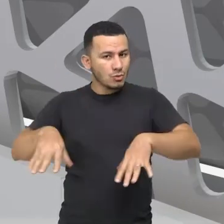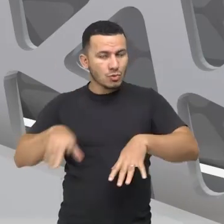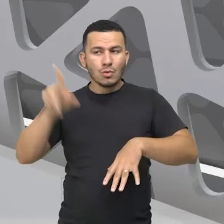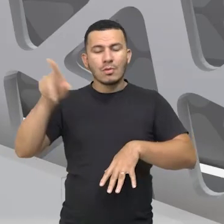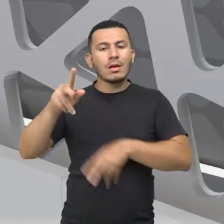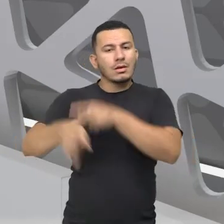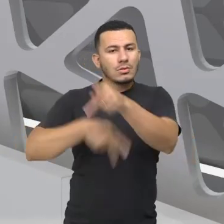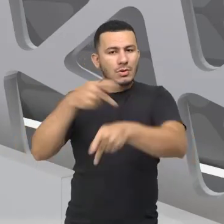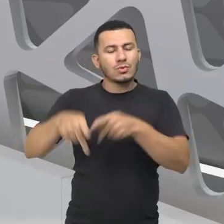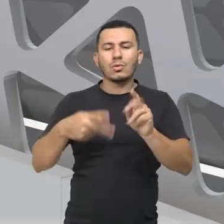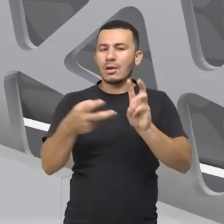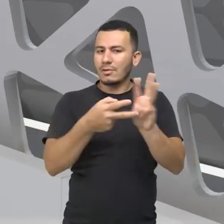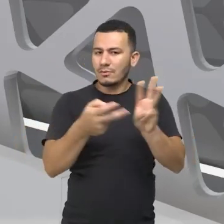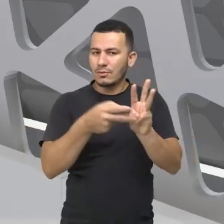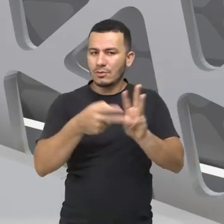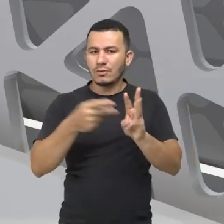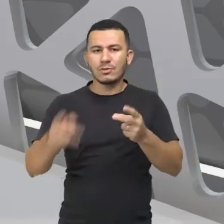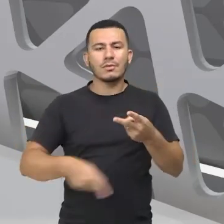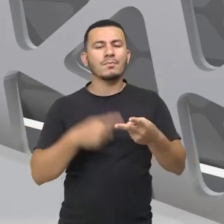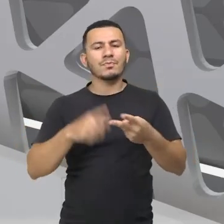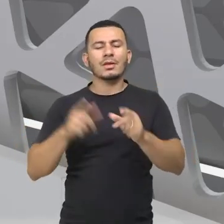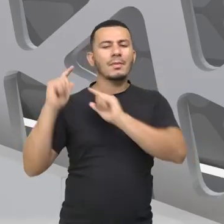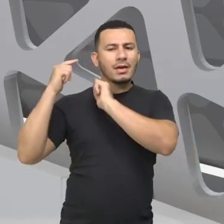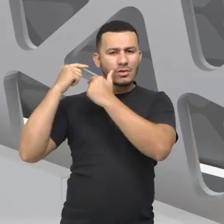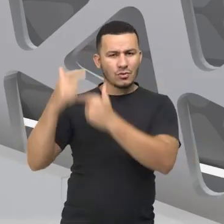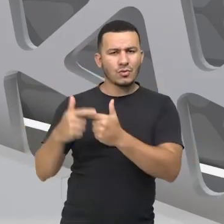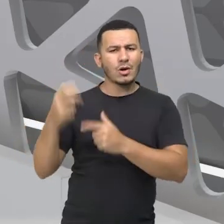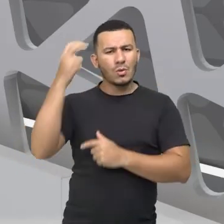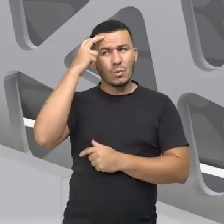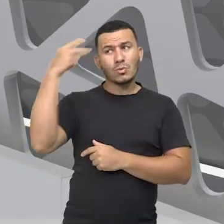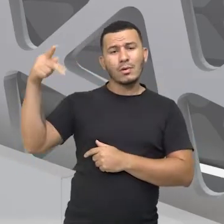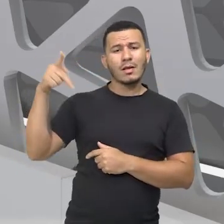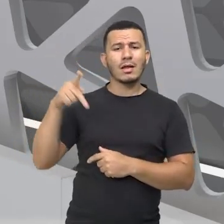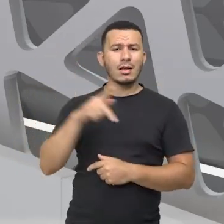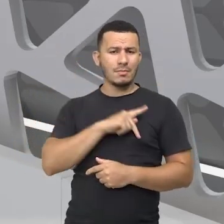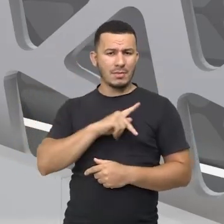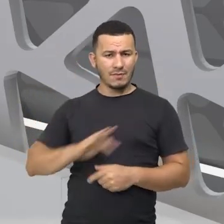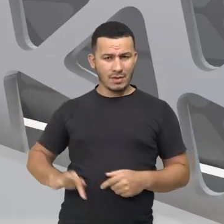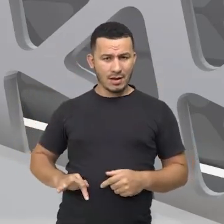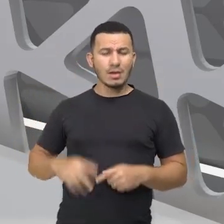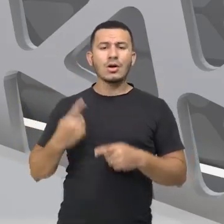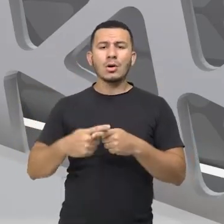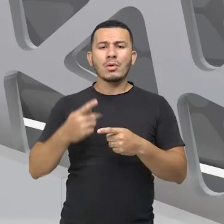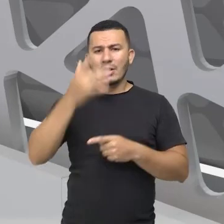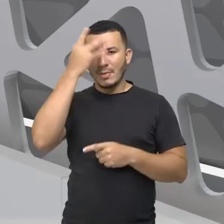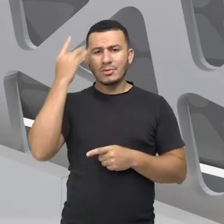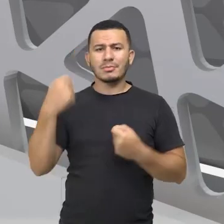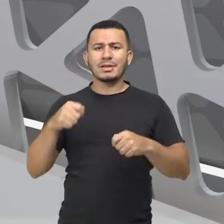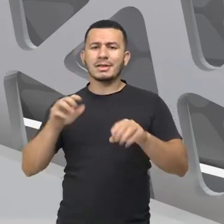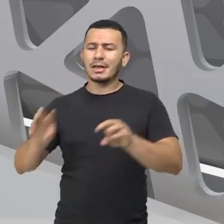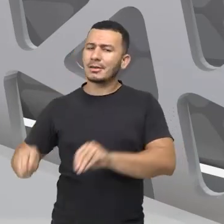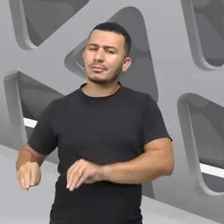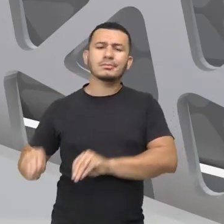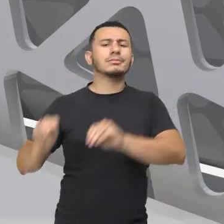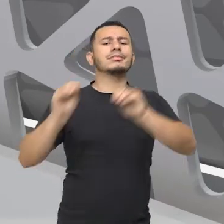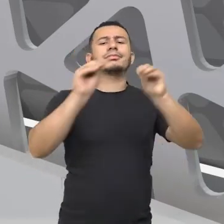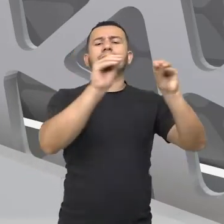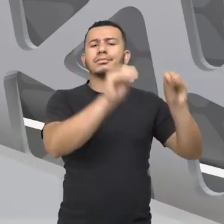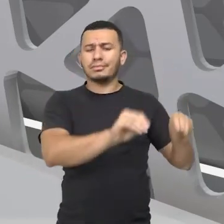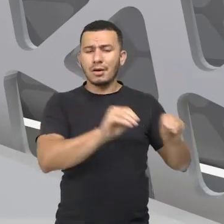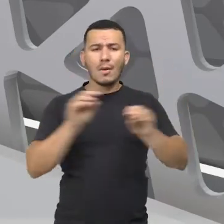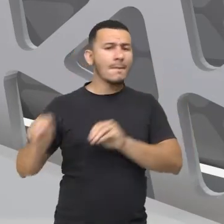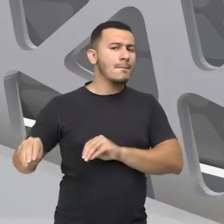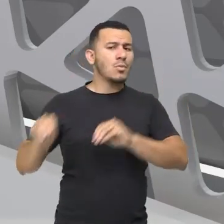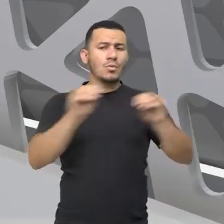nas populações indígenas, nas populações tradicionais daquelas áreas, porque vai fazer com que aquela população tenha um reassentamento, elas vão se